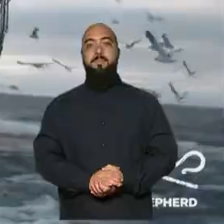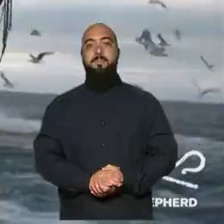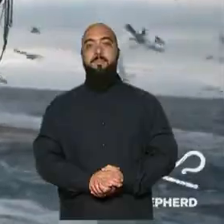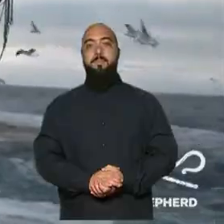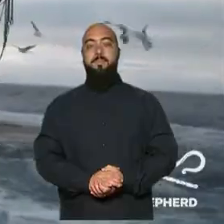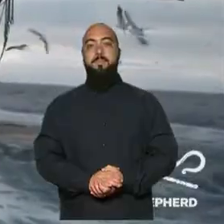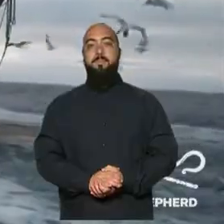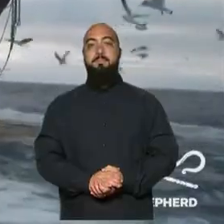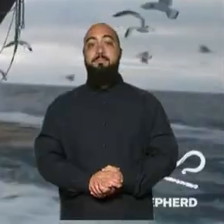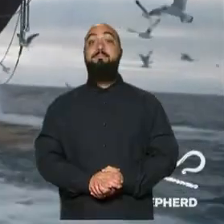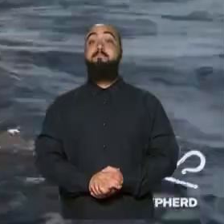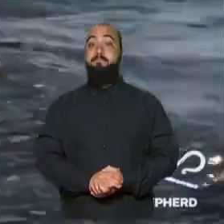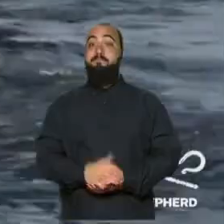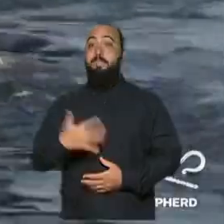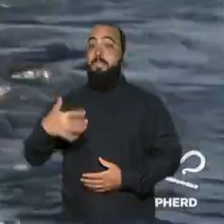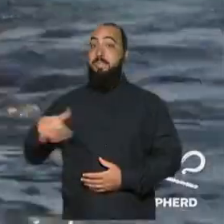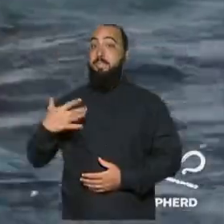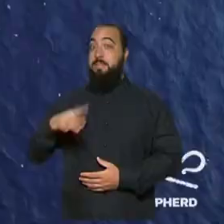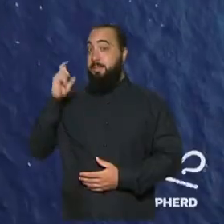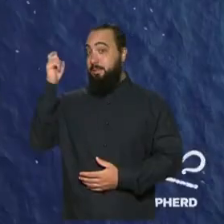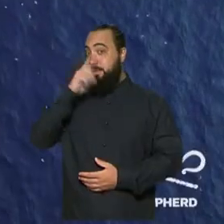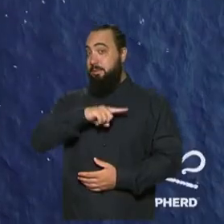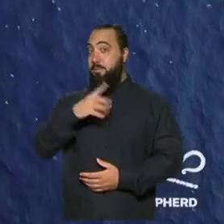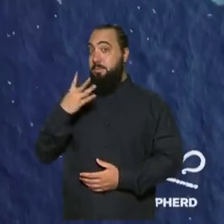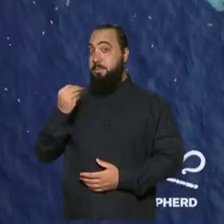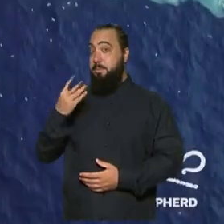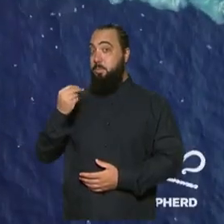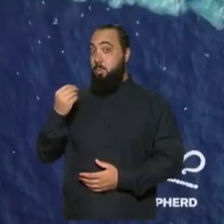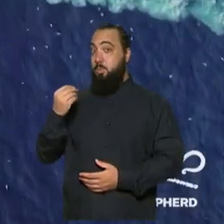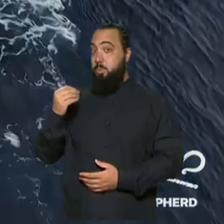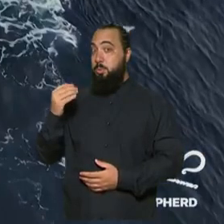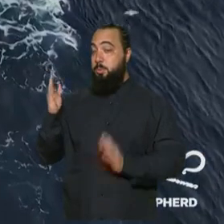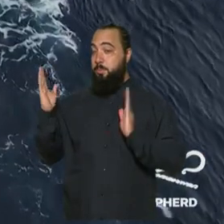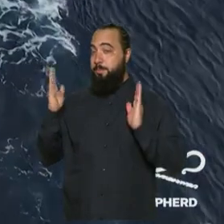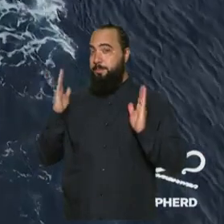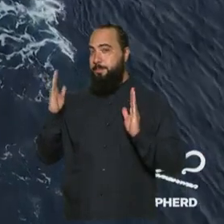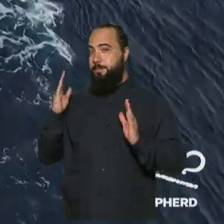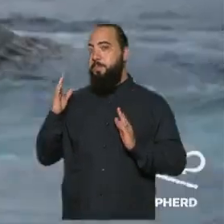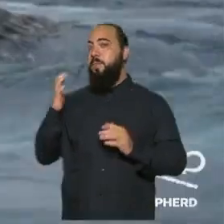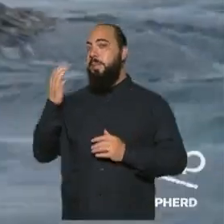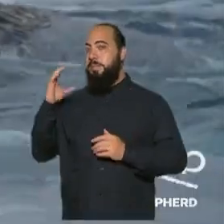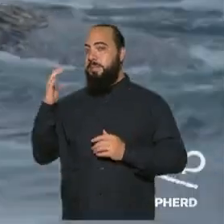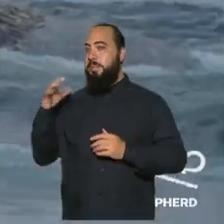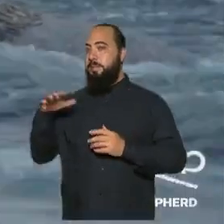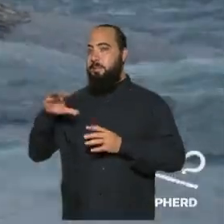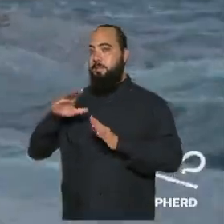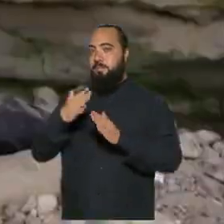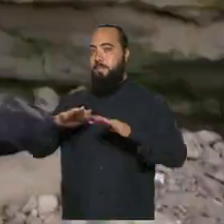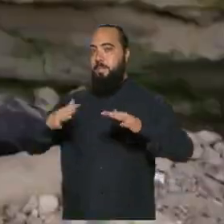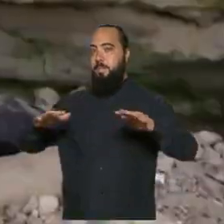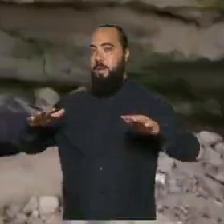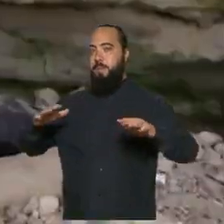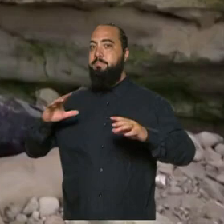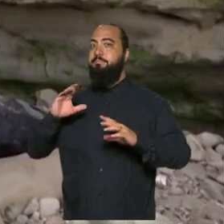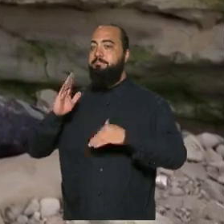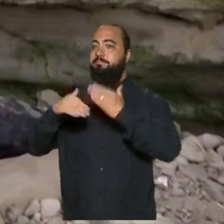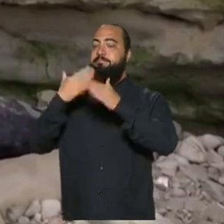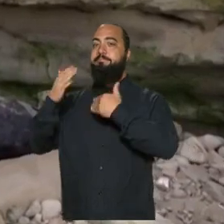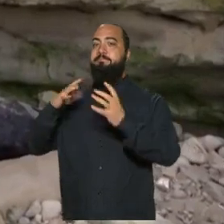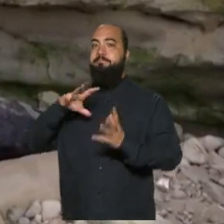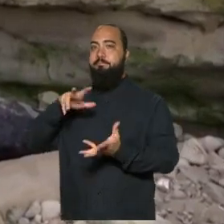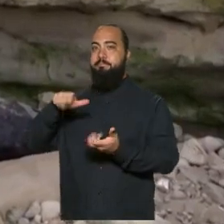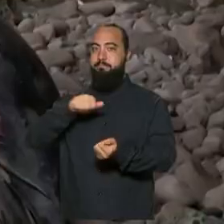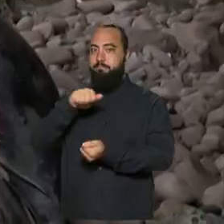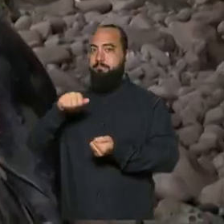São muitos os desafios da década da ciência oceânica para o desenvolvimento sustentável. E para enfrentar